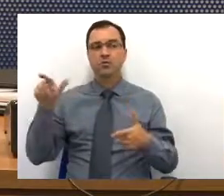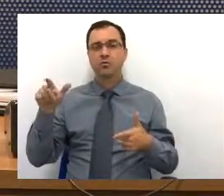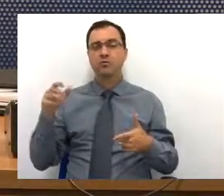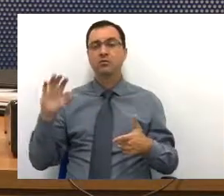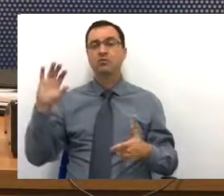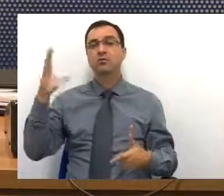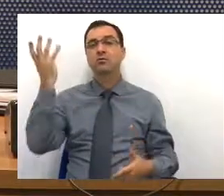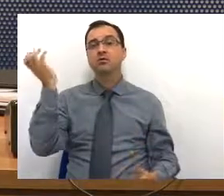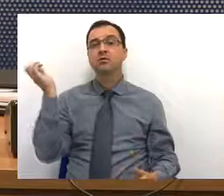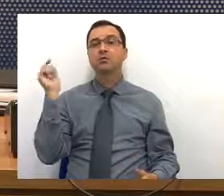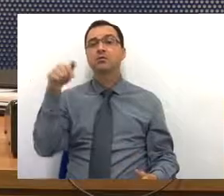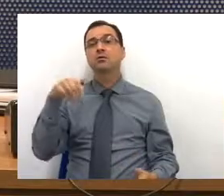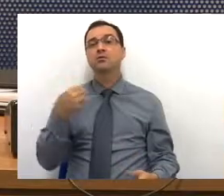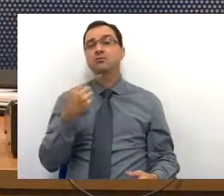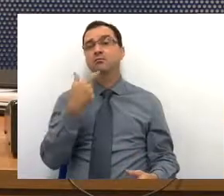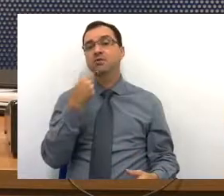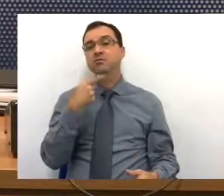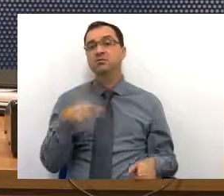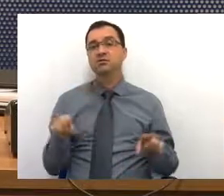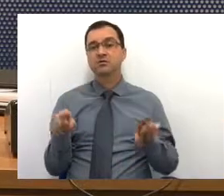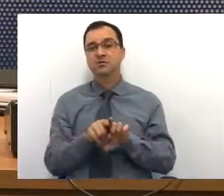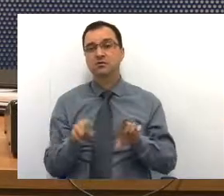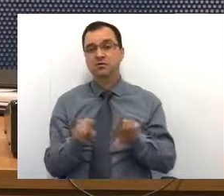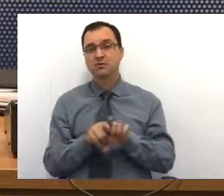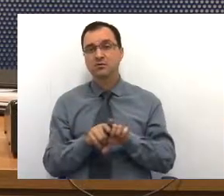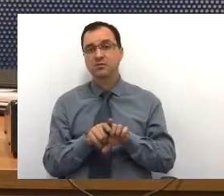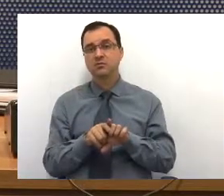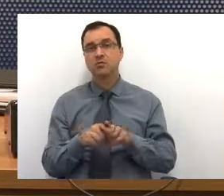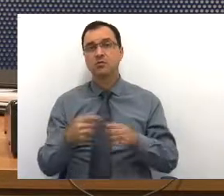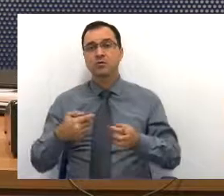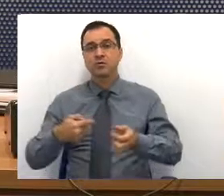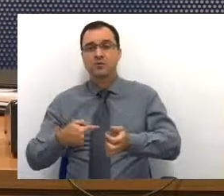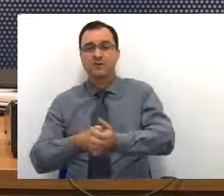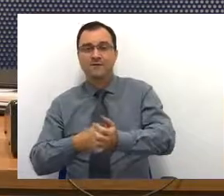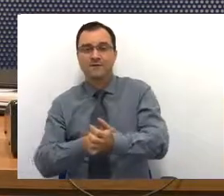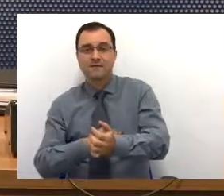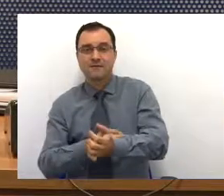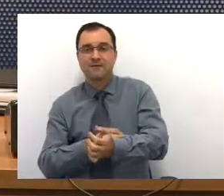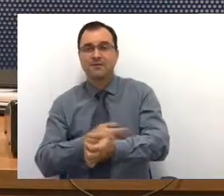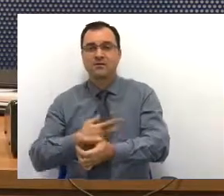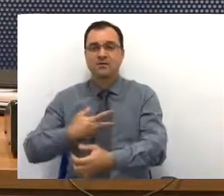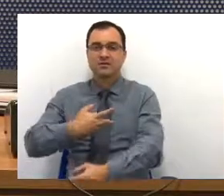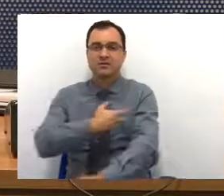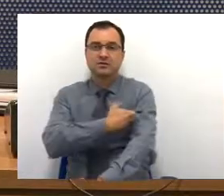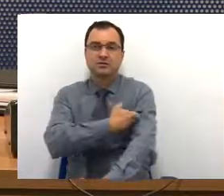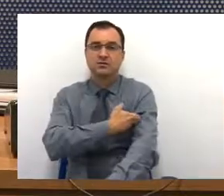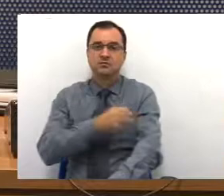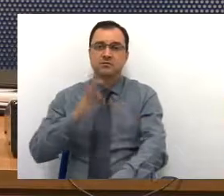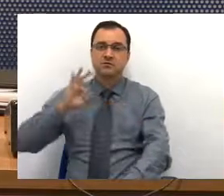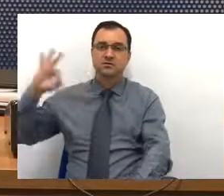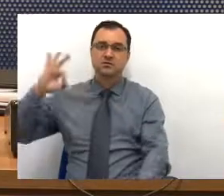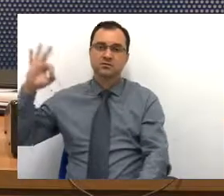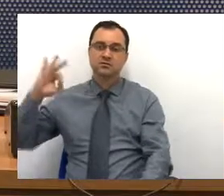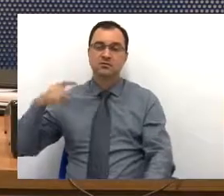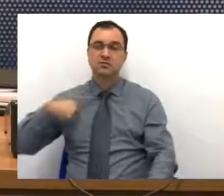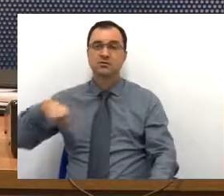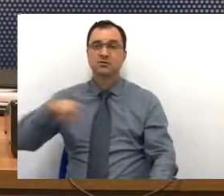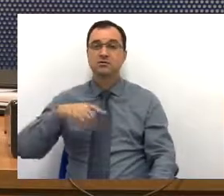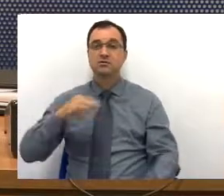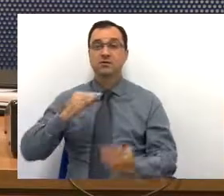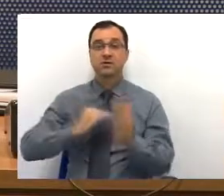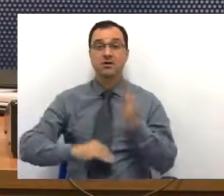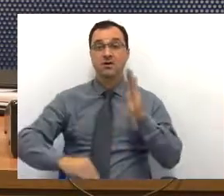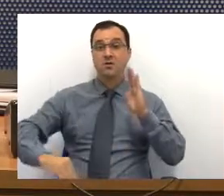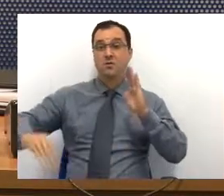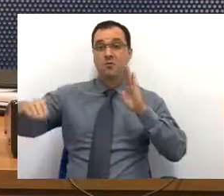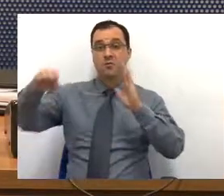também, tanto com os medicamentos como com os exames, com as especialidades, é que nós aumentamos